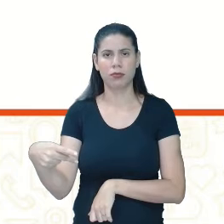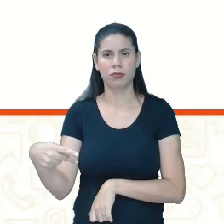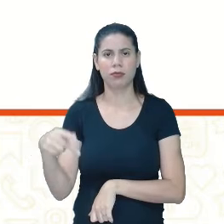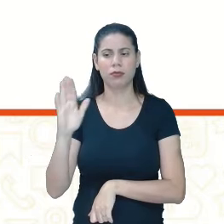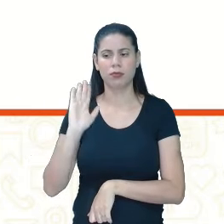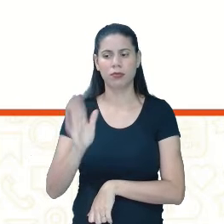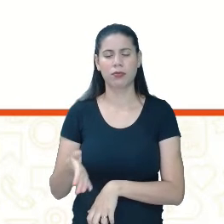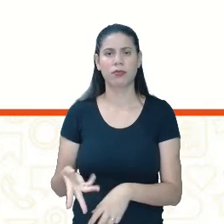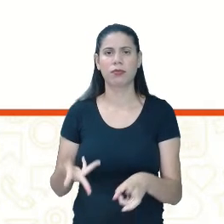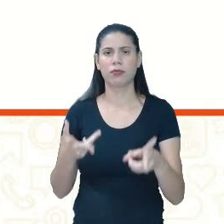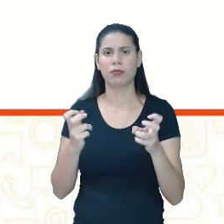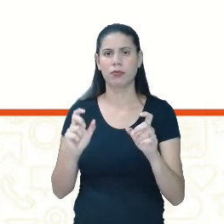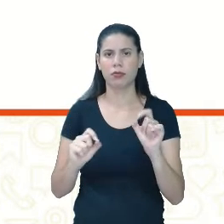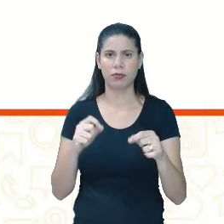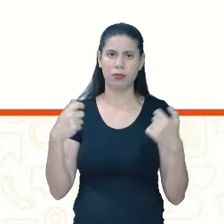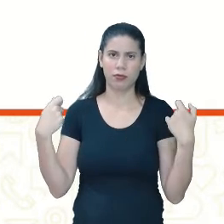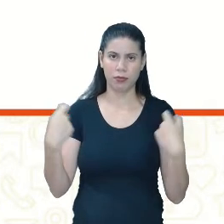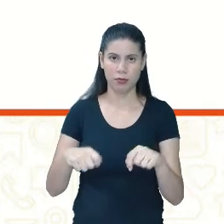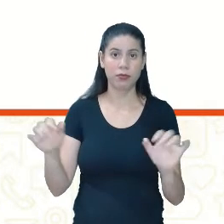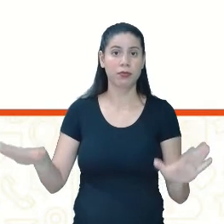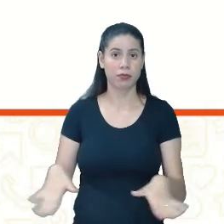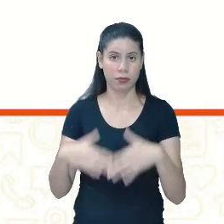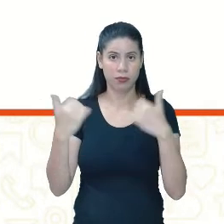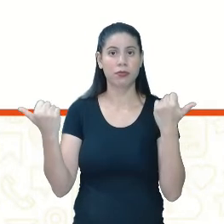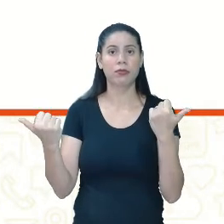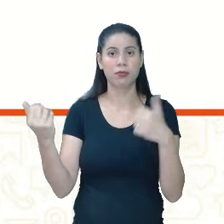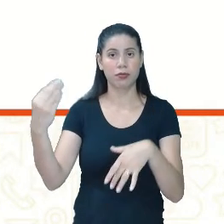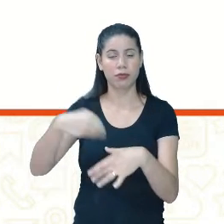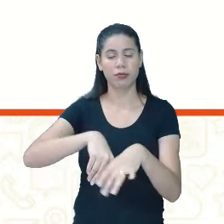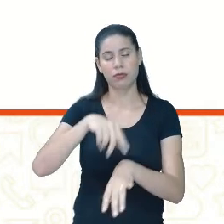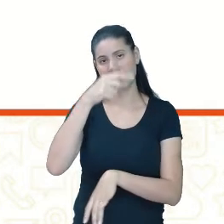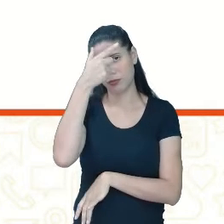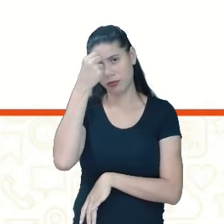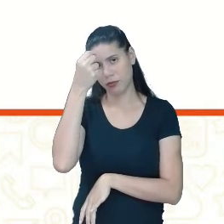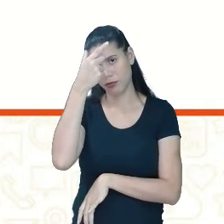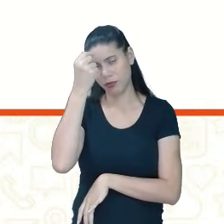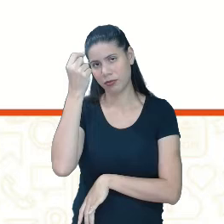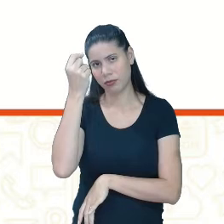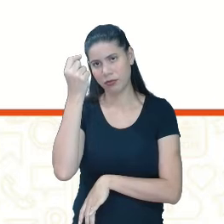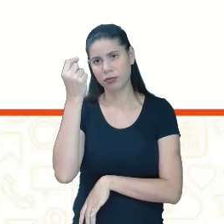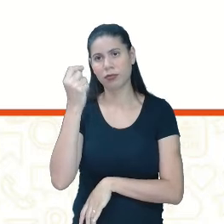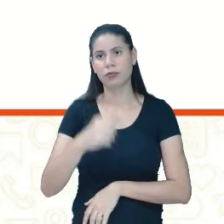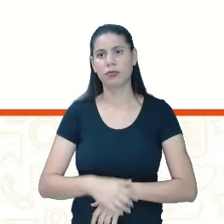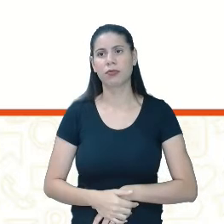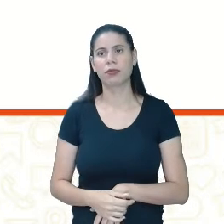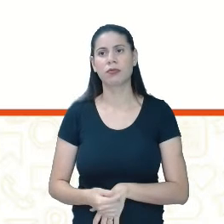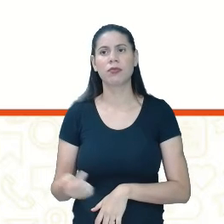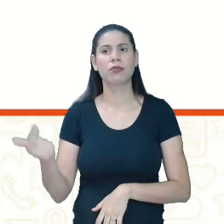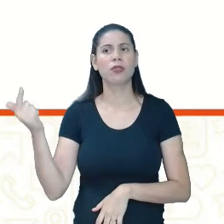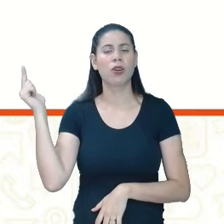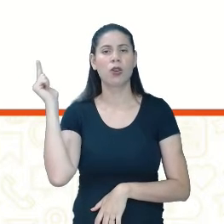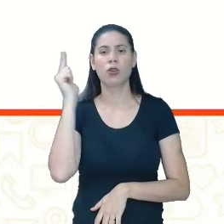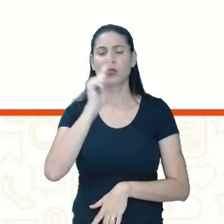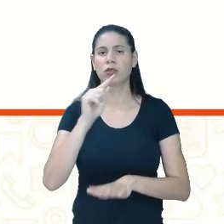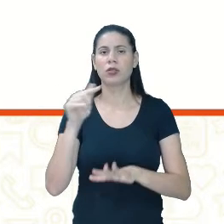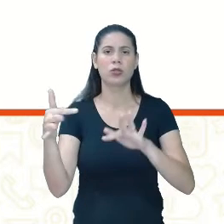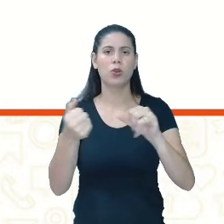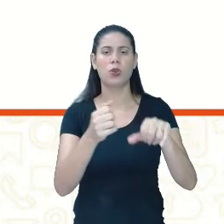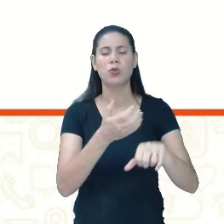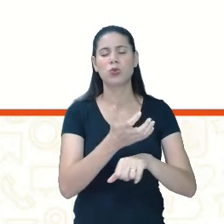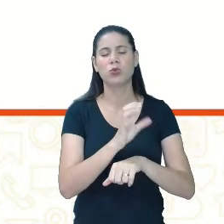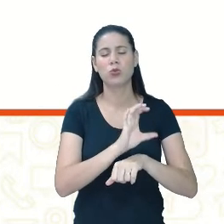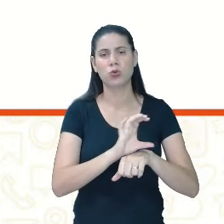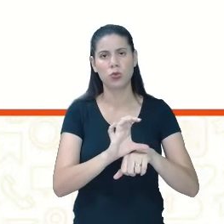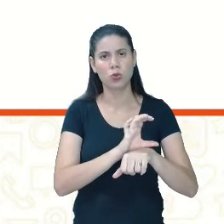gente percebe que precisa melhorar nas academias, alcançar todos os cursos de formação.